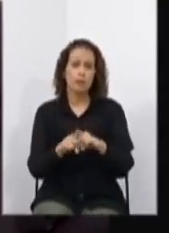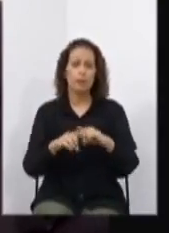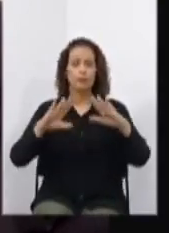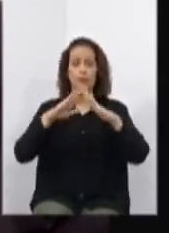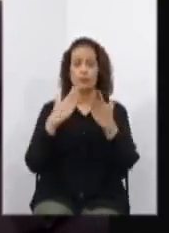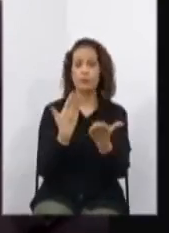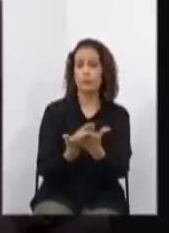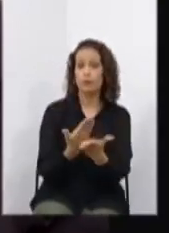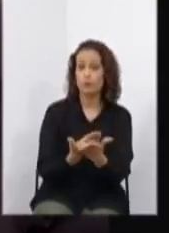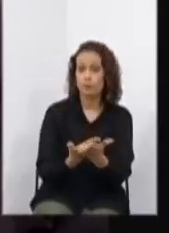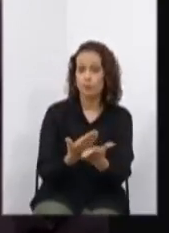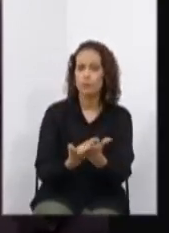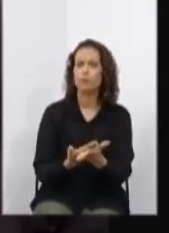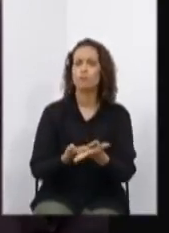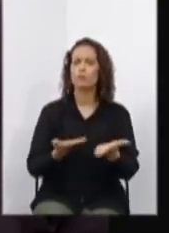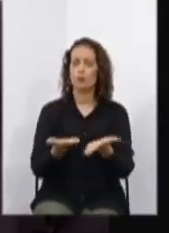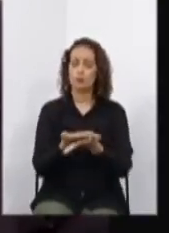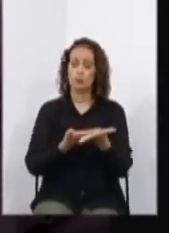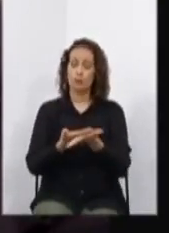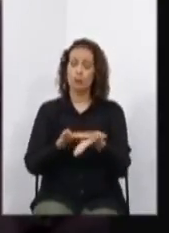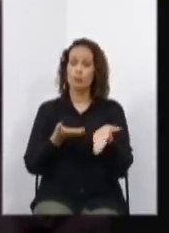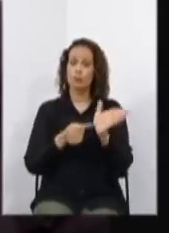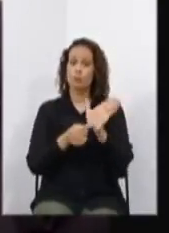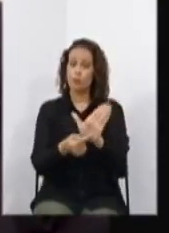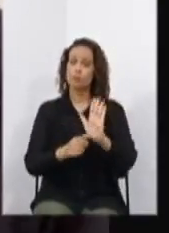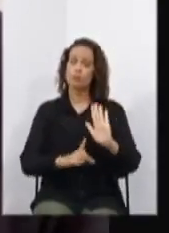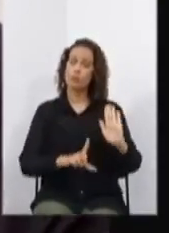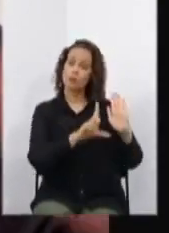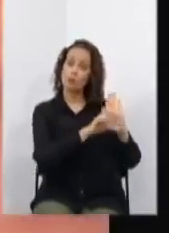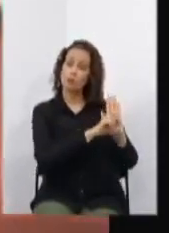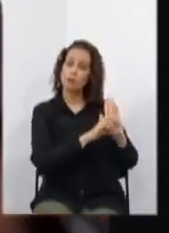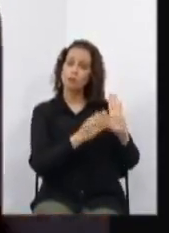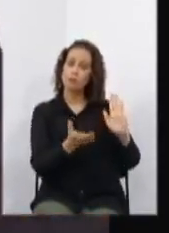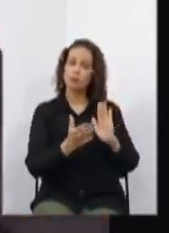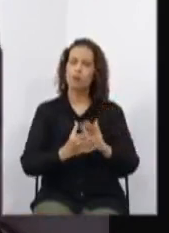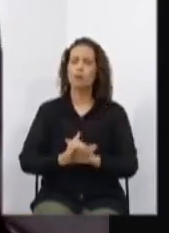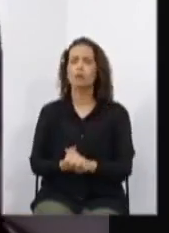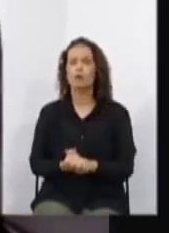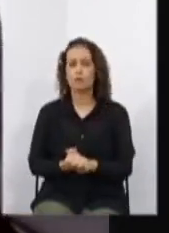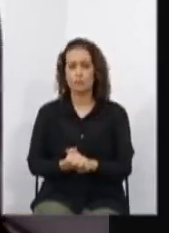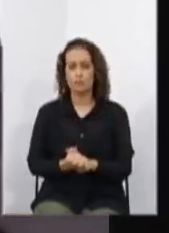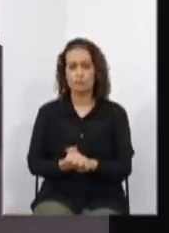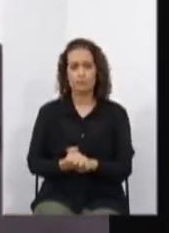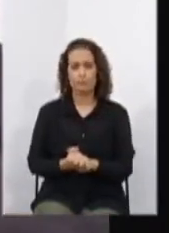escolas de que trata esta lei, nos termos de regulamento.